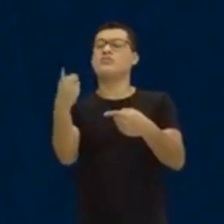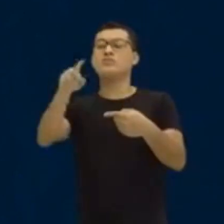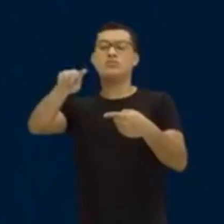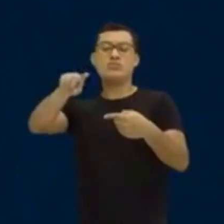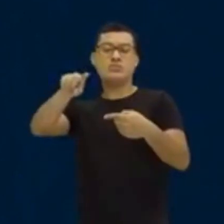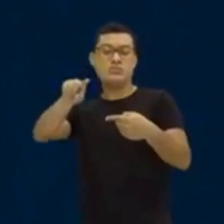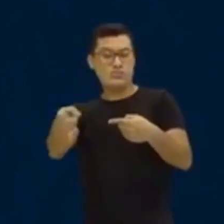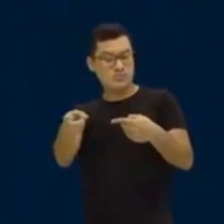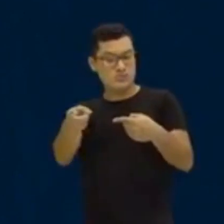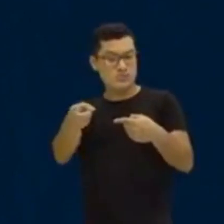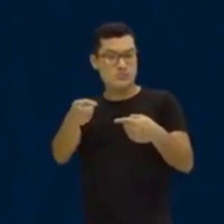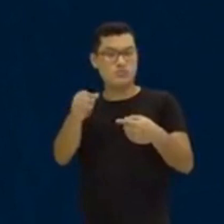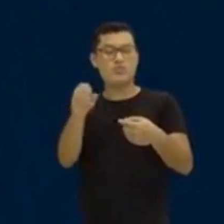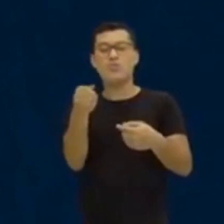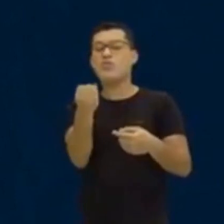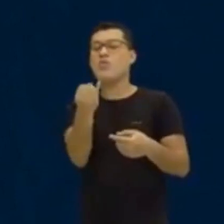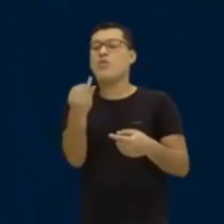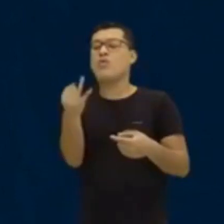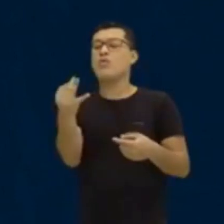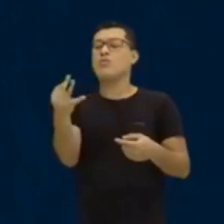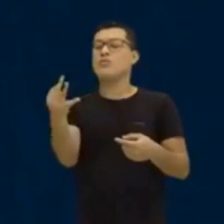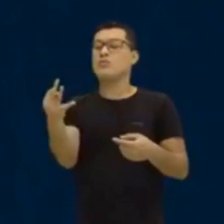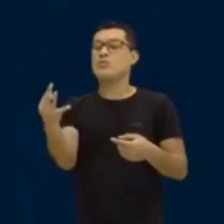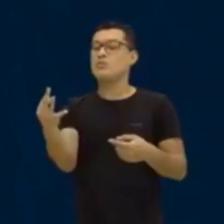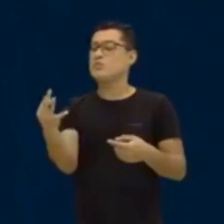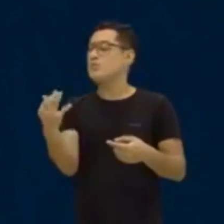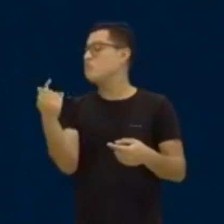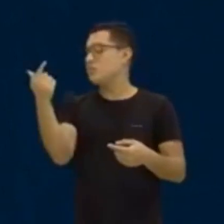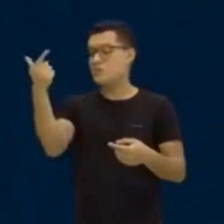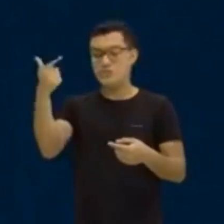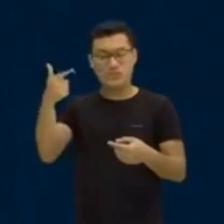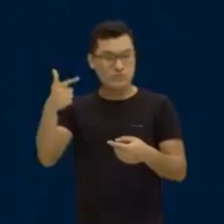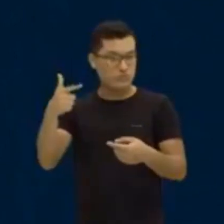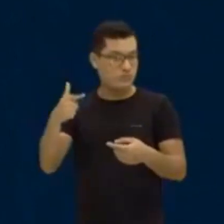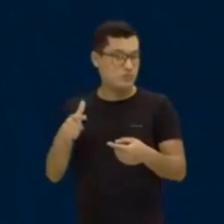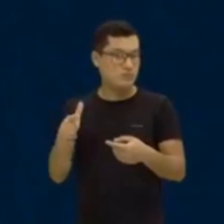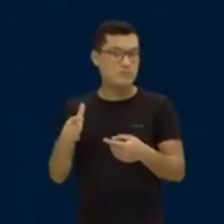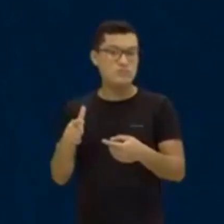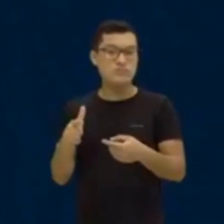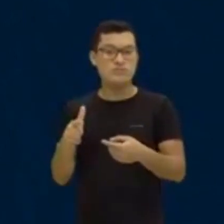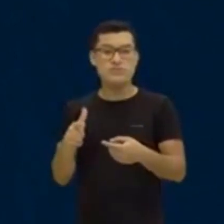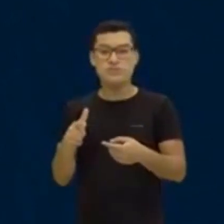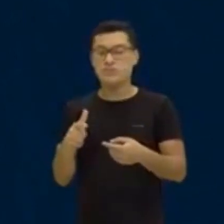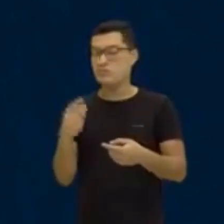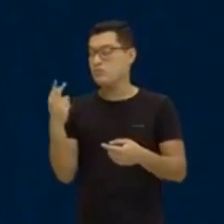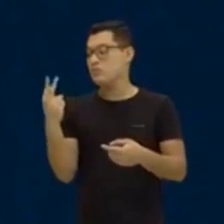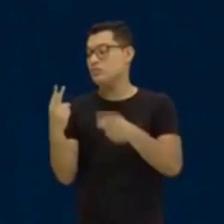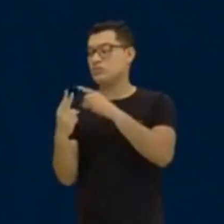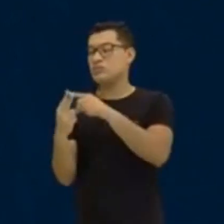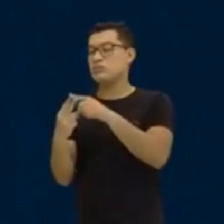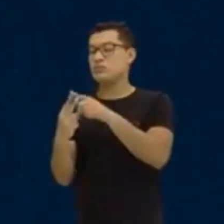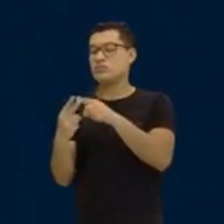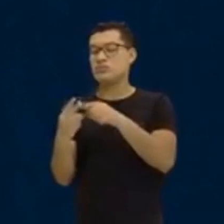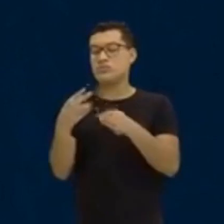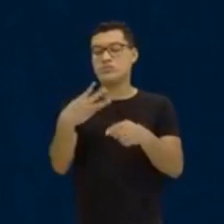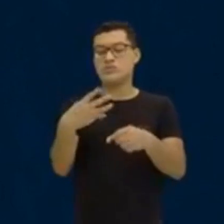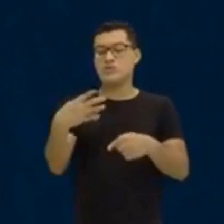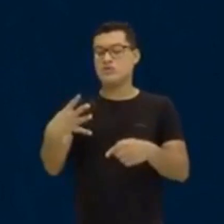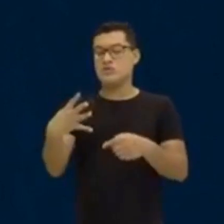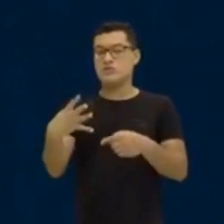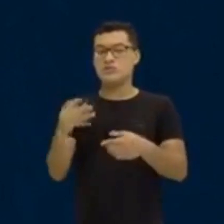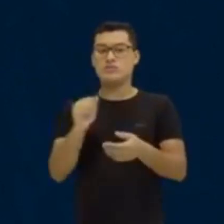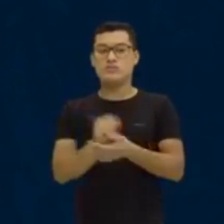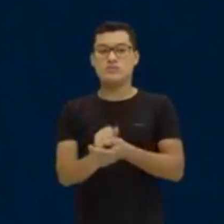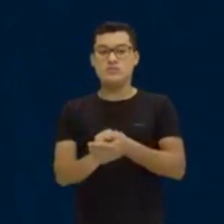vírgula, quantos números não se repetem? Ah, não se repete nem esse, nem esse. O 3 e o 4. Então, é...